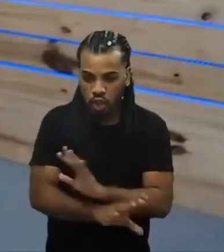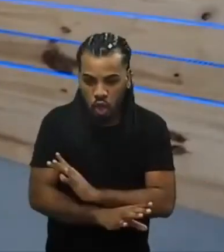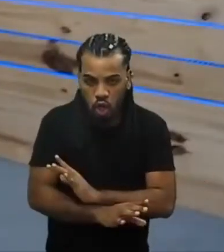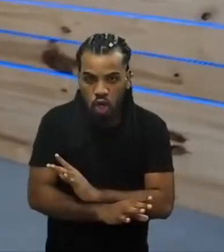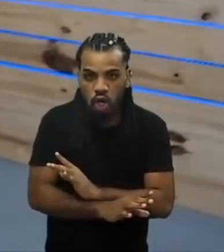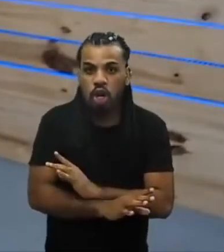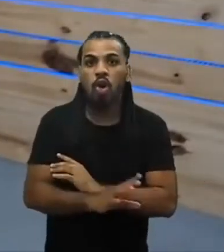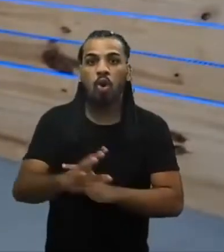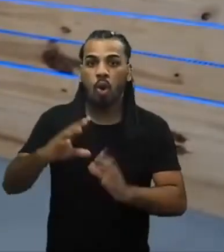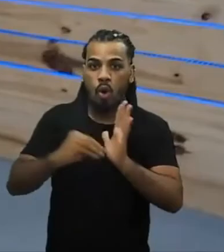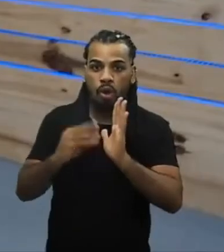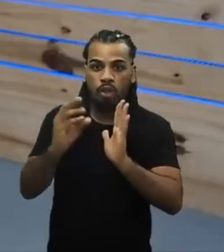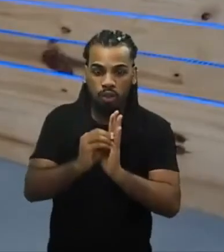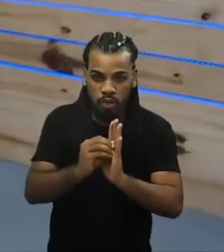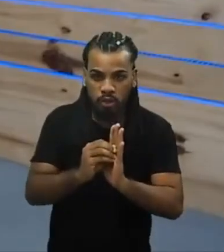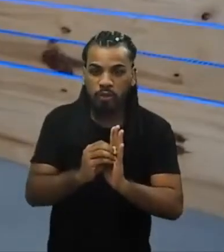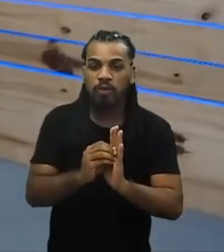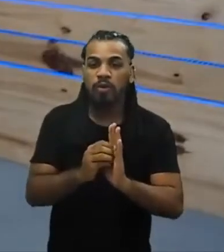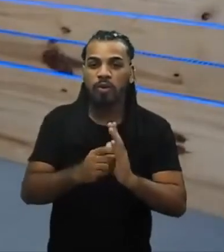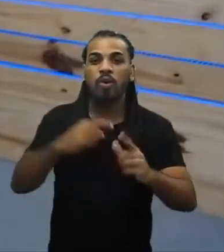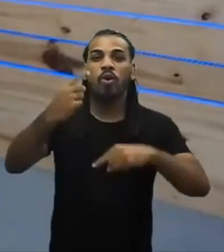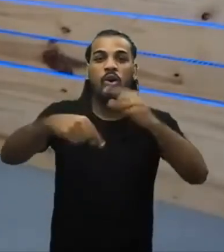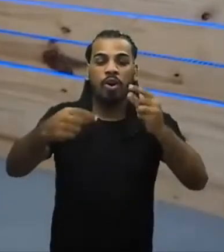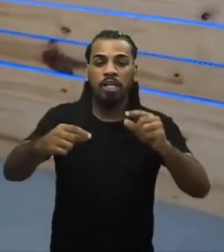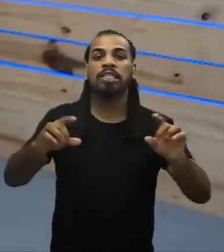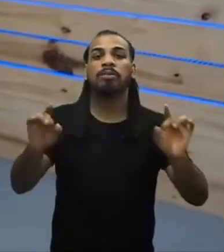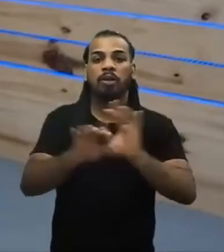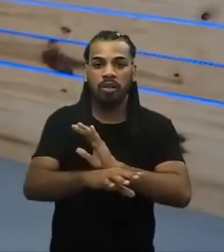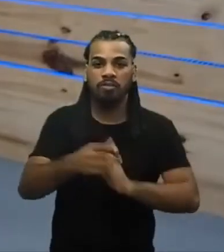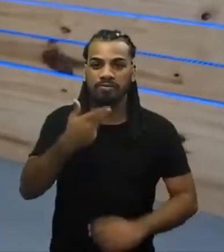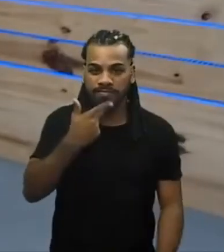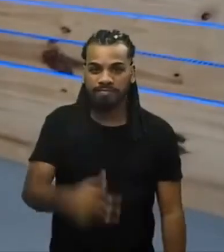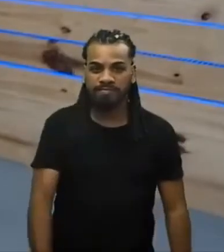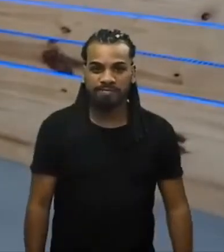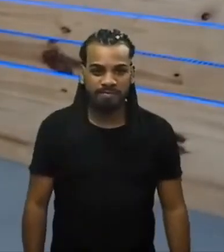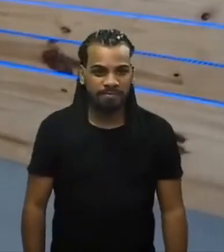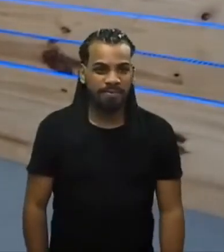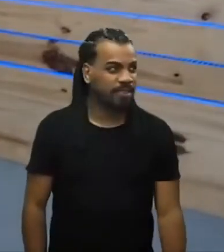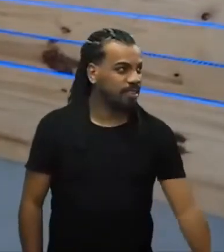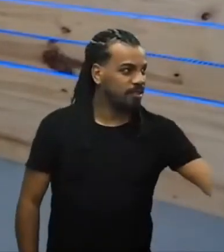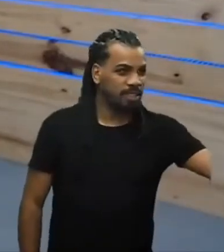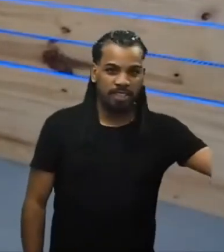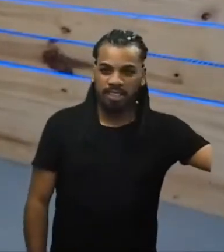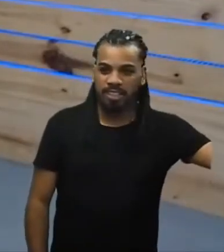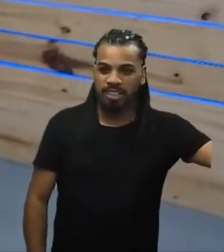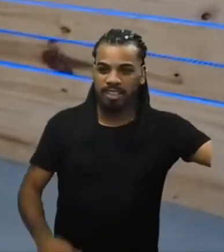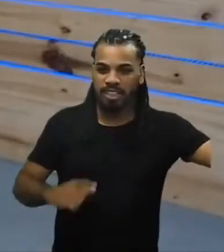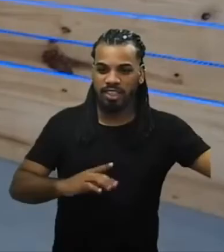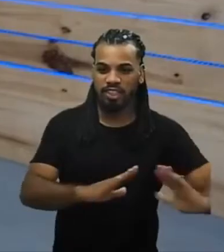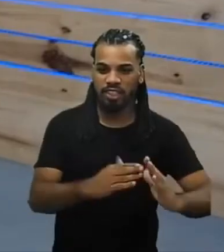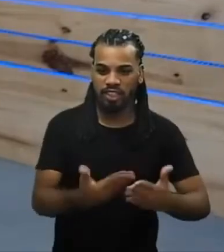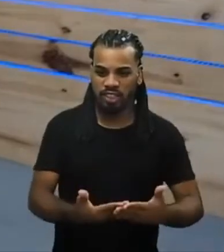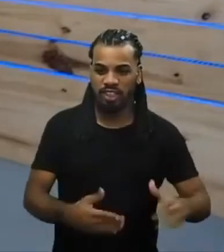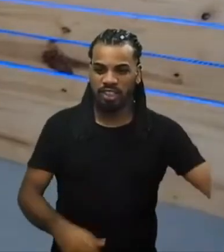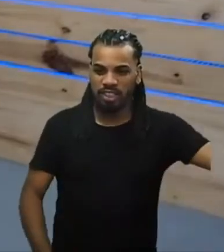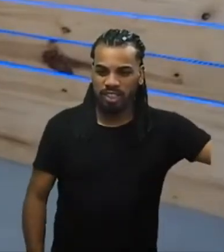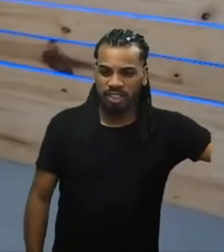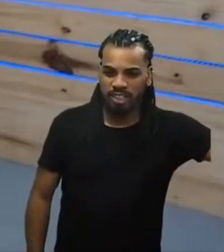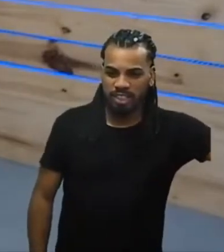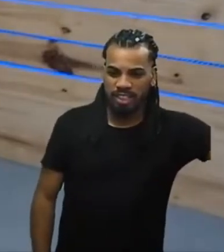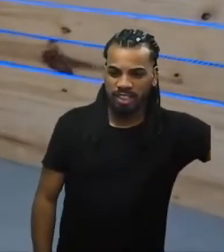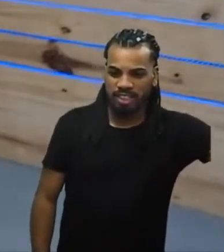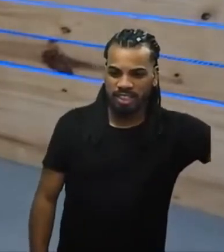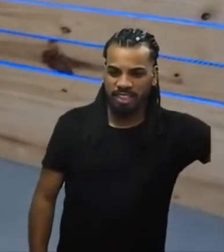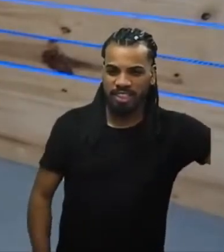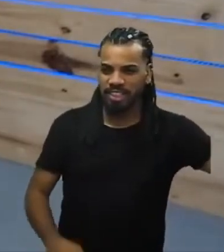esse conteúdo e todos os outros que já foram abordados. Fica pra você aí em casa ou na sua escola aprofundar esse